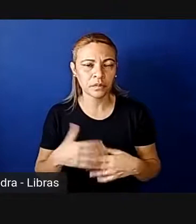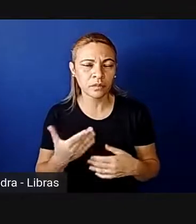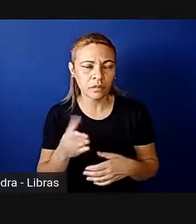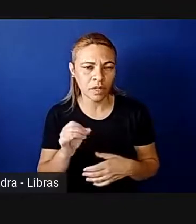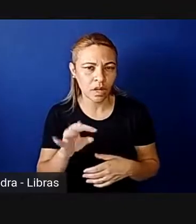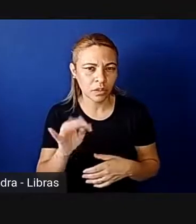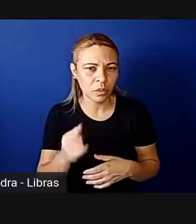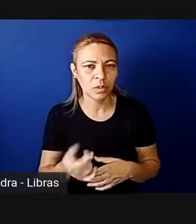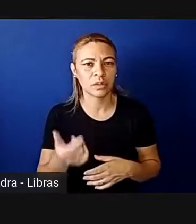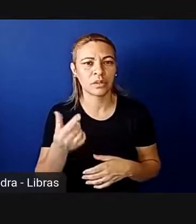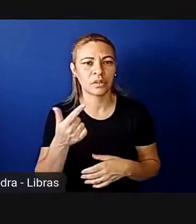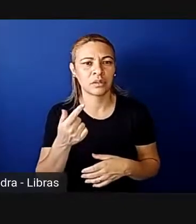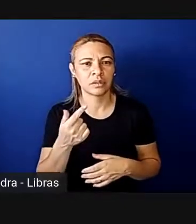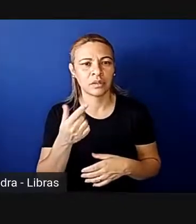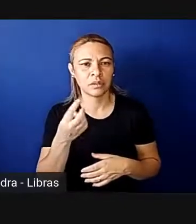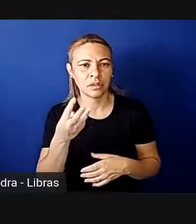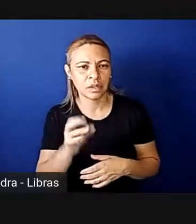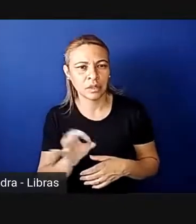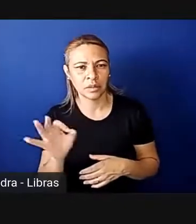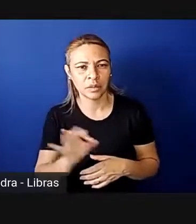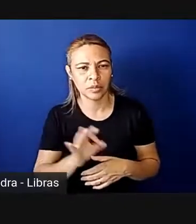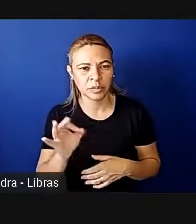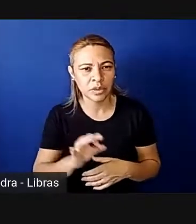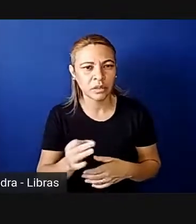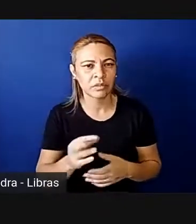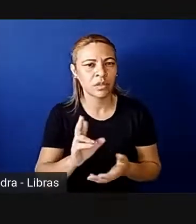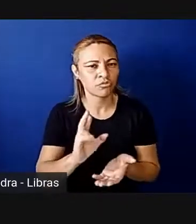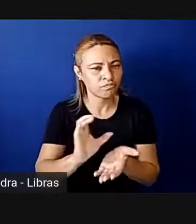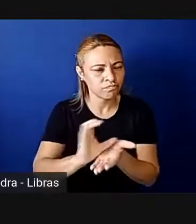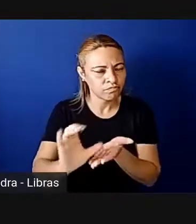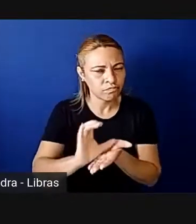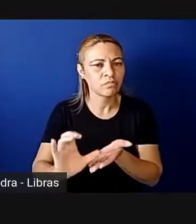esses 30%, cotas financeiras também